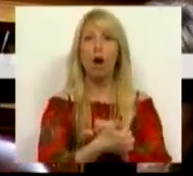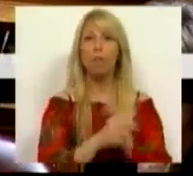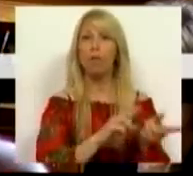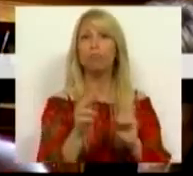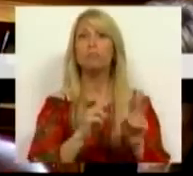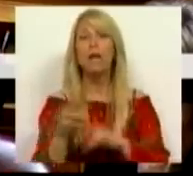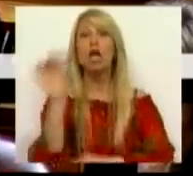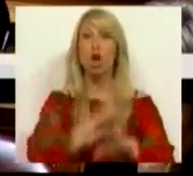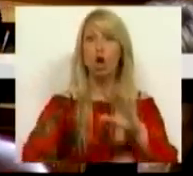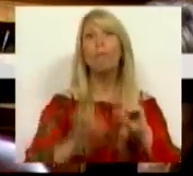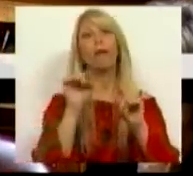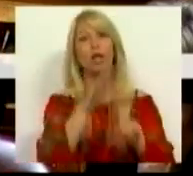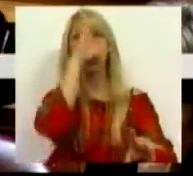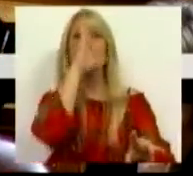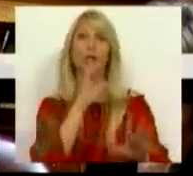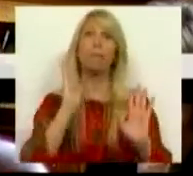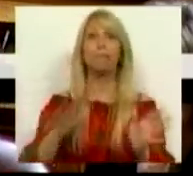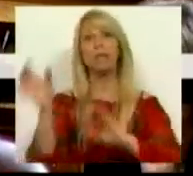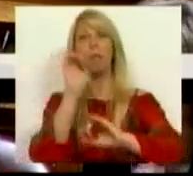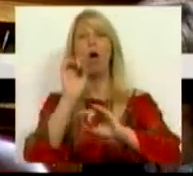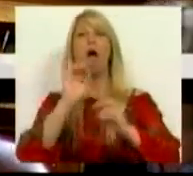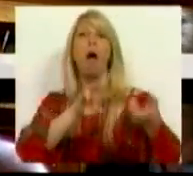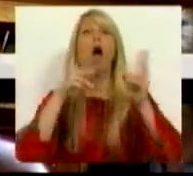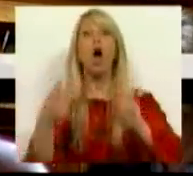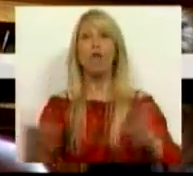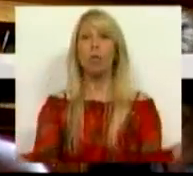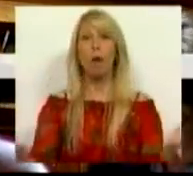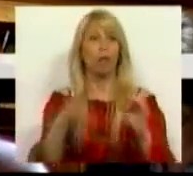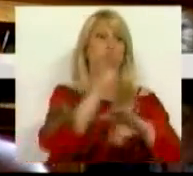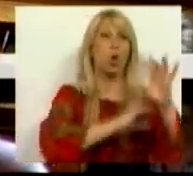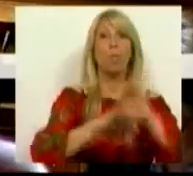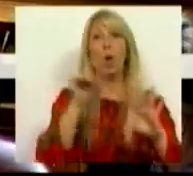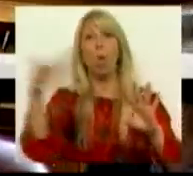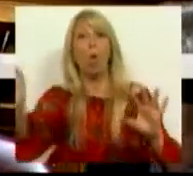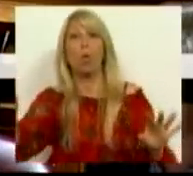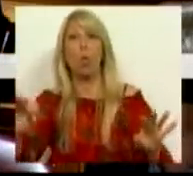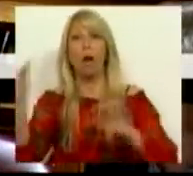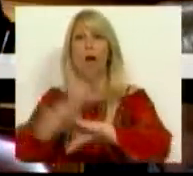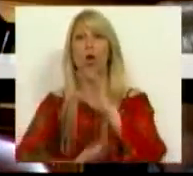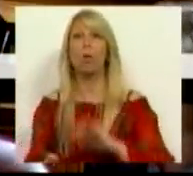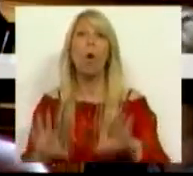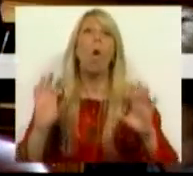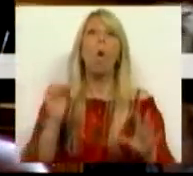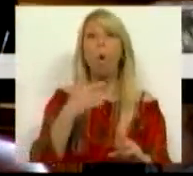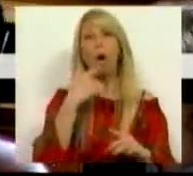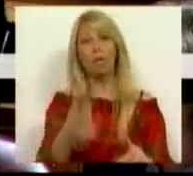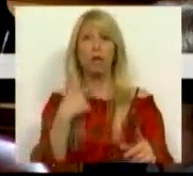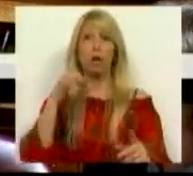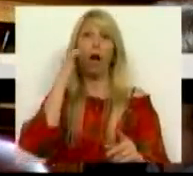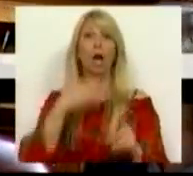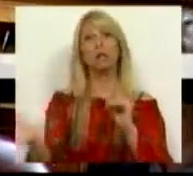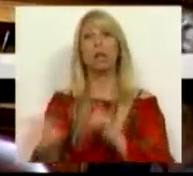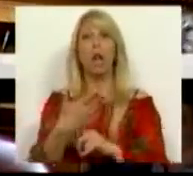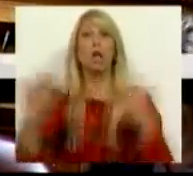que nós precisamos reformar. É o Estado europeu. o Estado que não existe ainda na Europa. Ou então, nacionaliza a crise e diz que o problema foram políticas